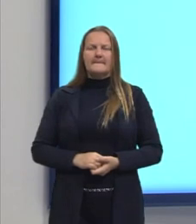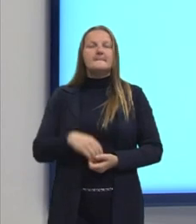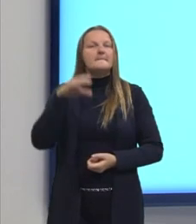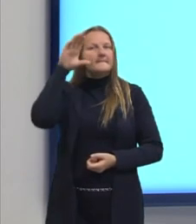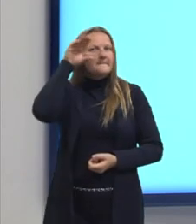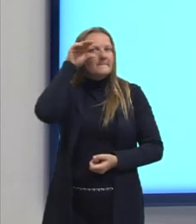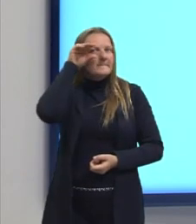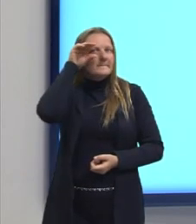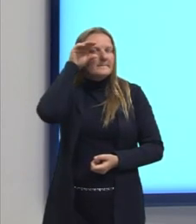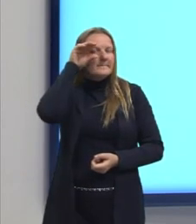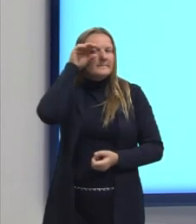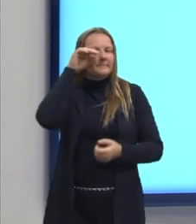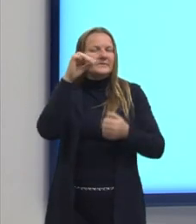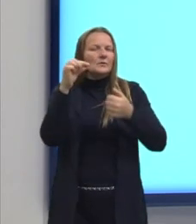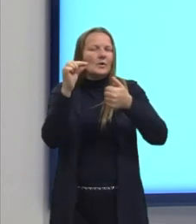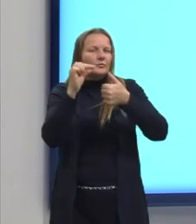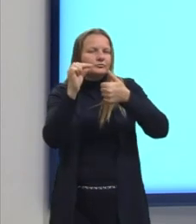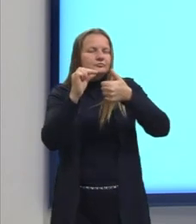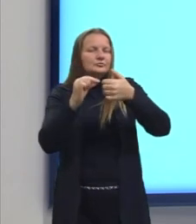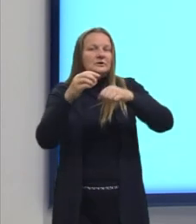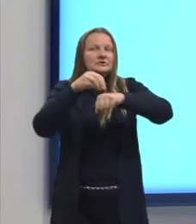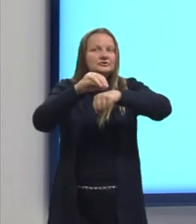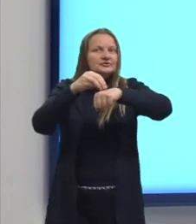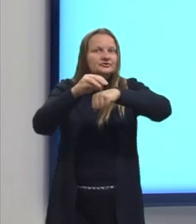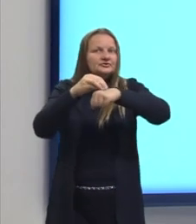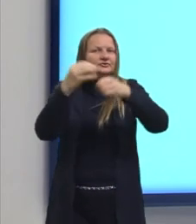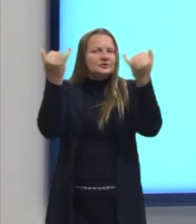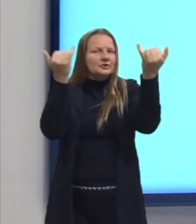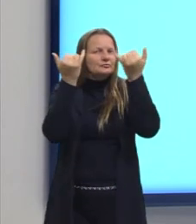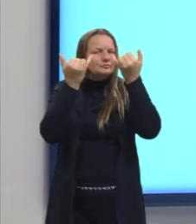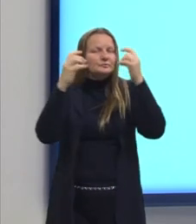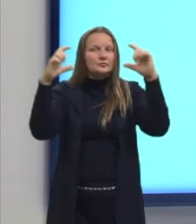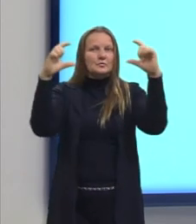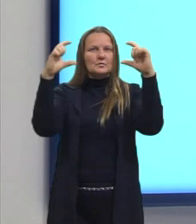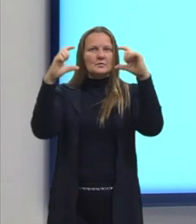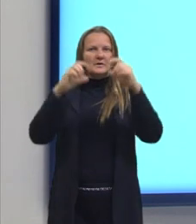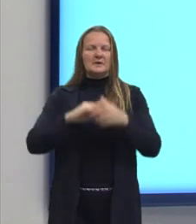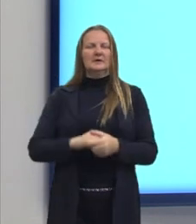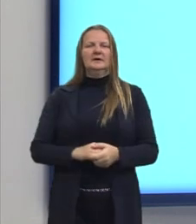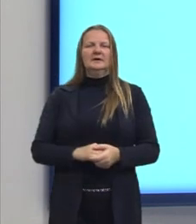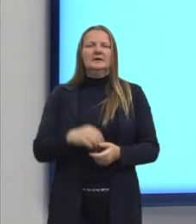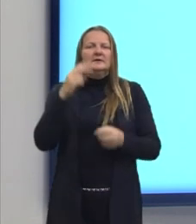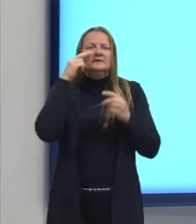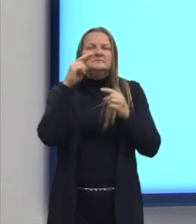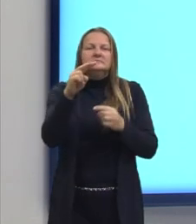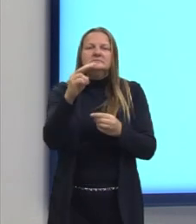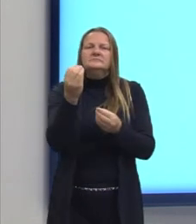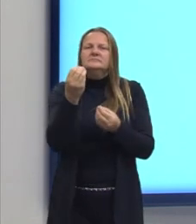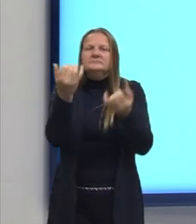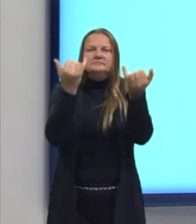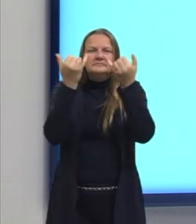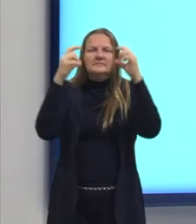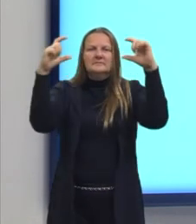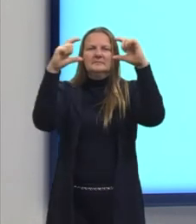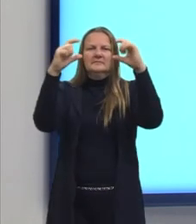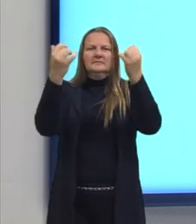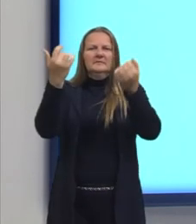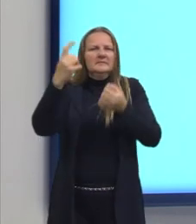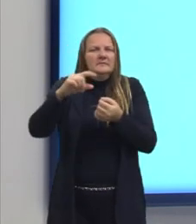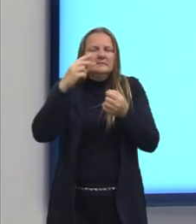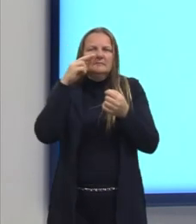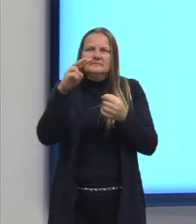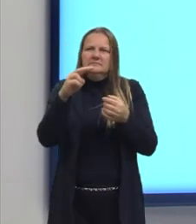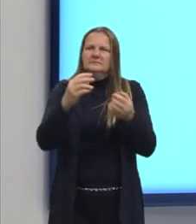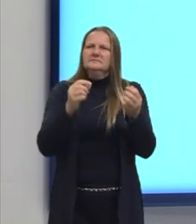Observando pistas linguísticas que estão no enunciado da questão. Olha ali o que nos diz o enunciado de novo.